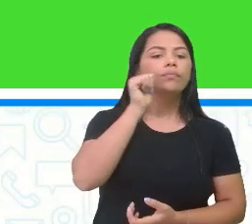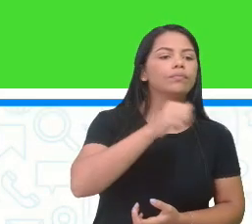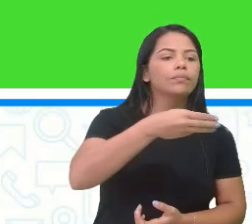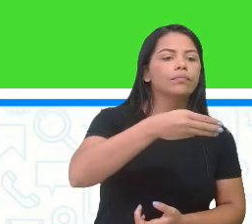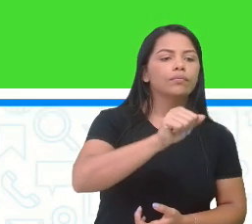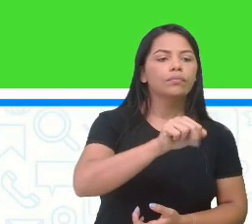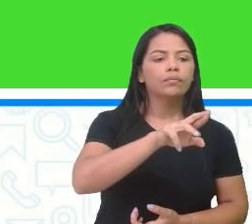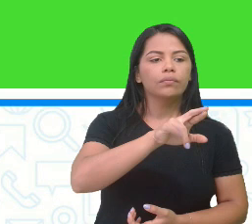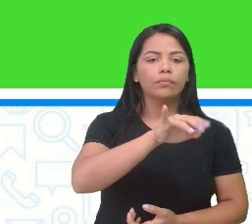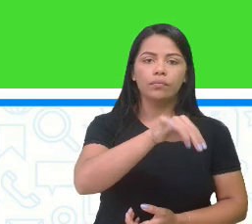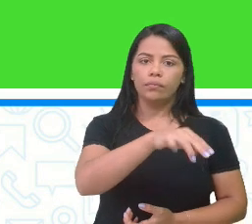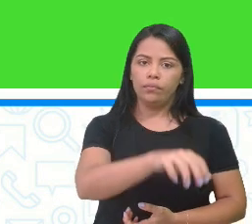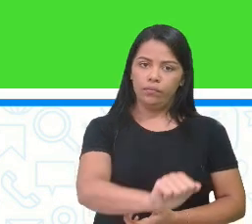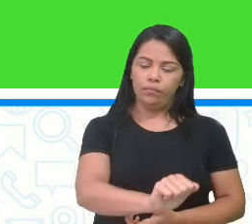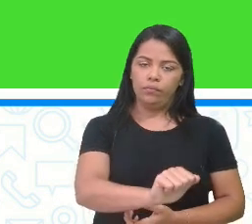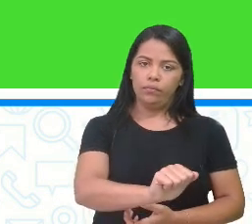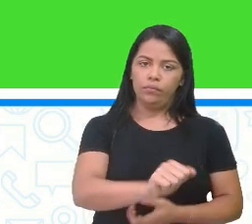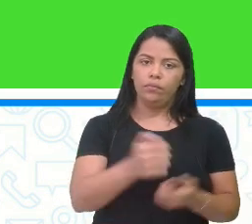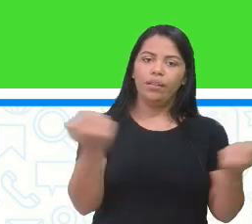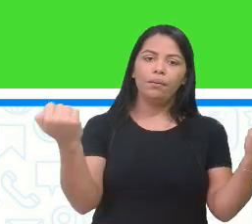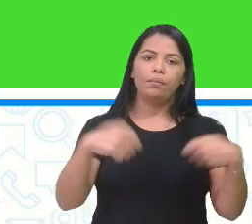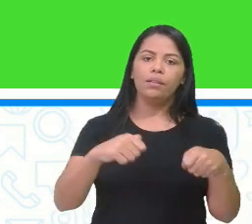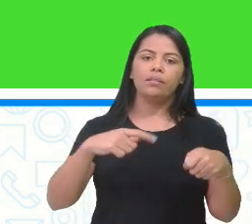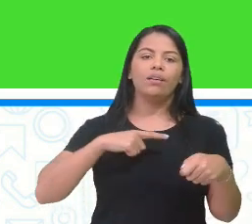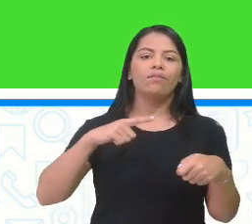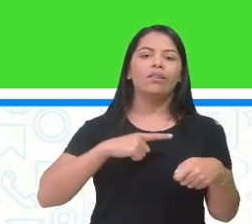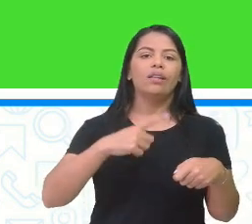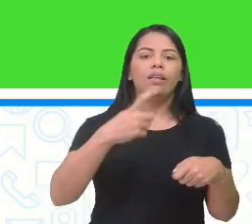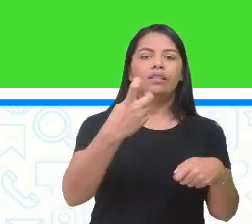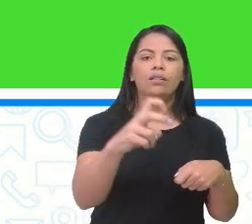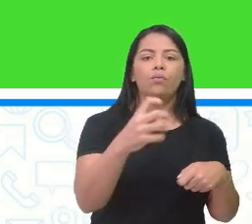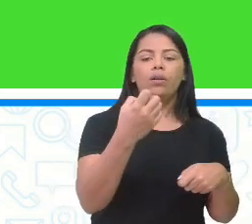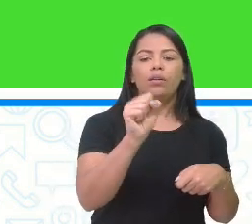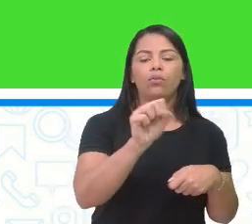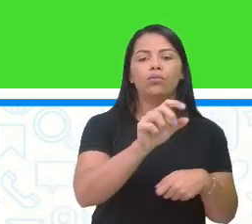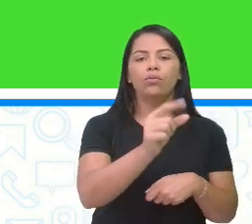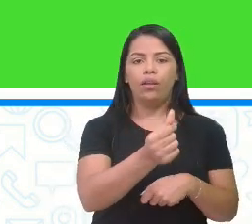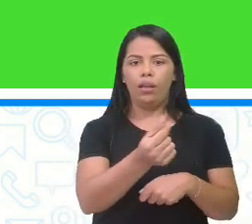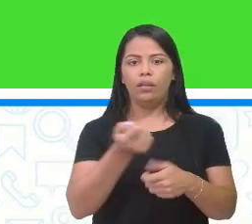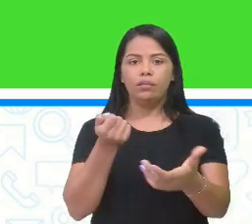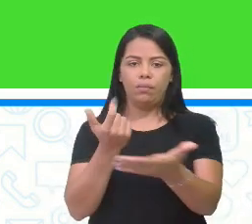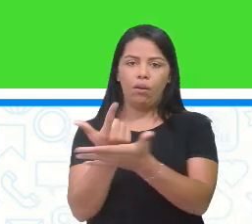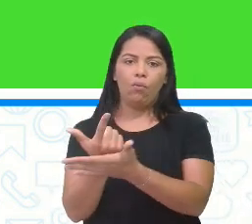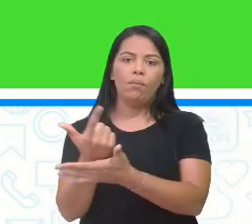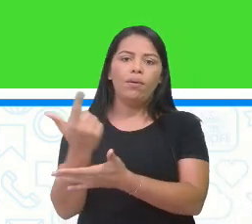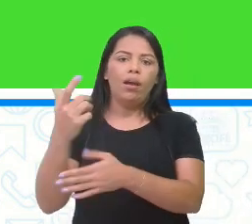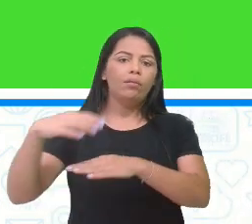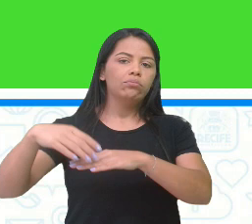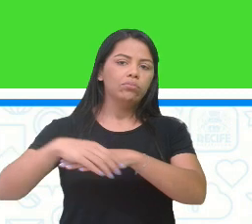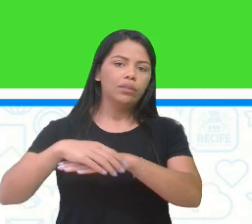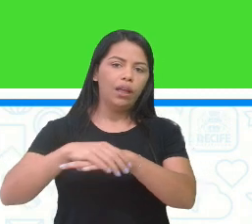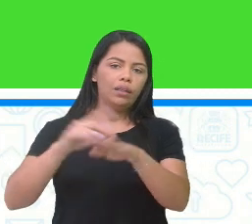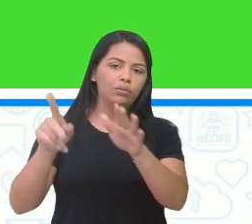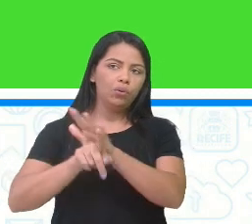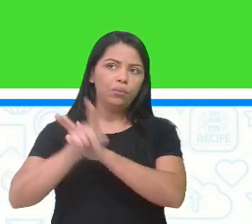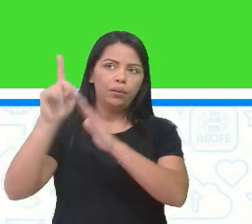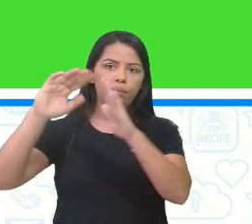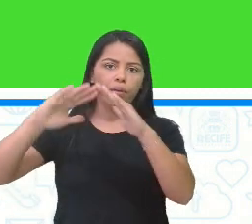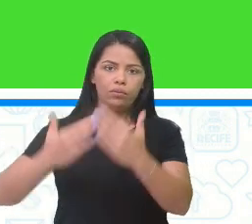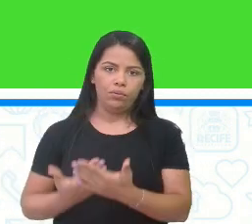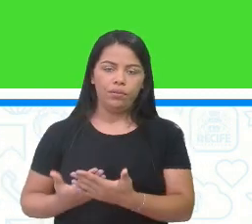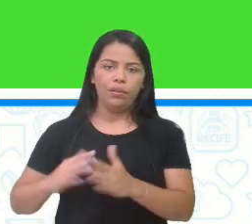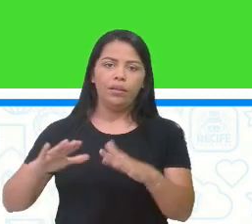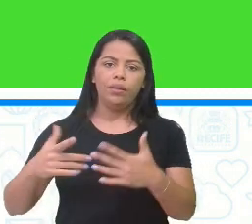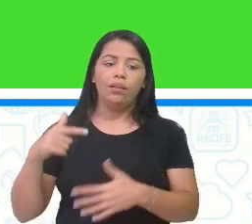Mariana precisava de 58 reais para comprar um tênis escolar. Ela tinha